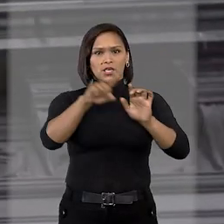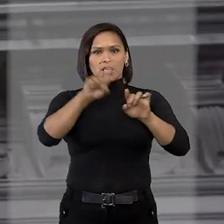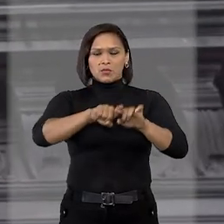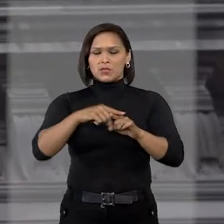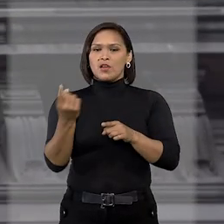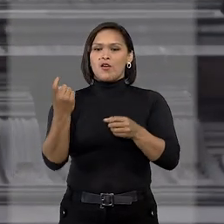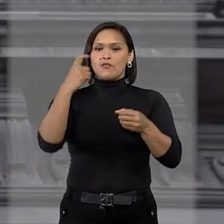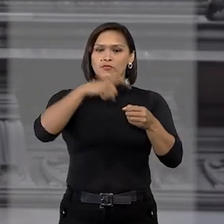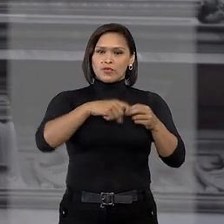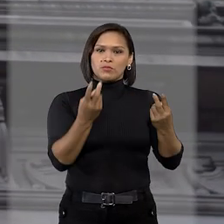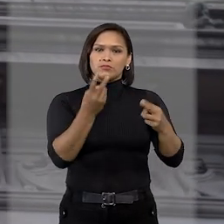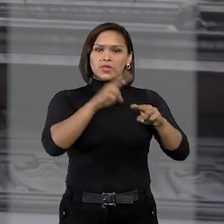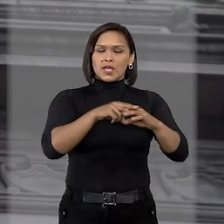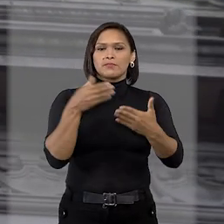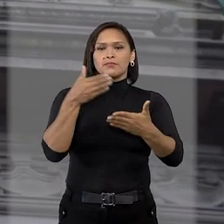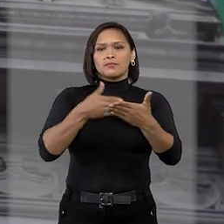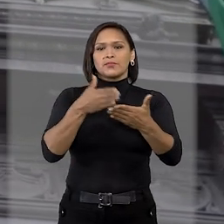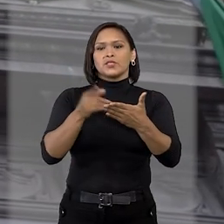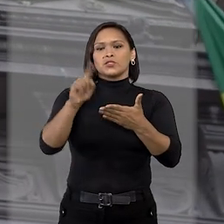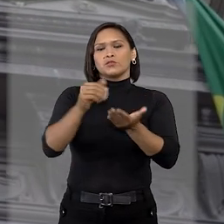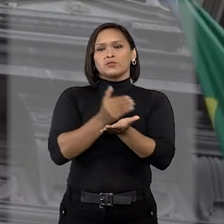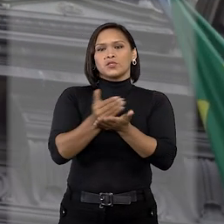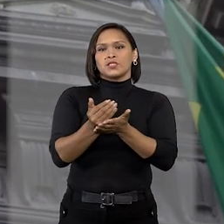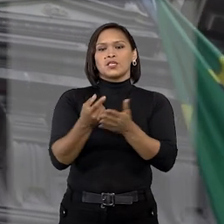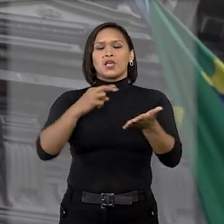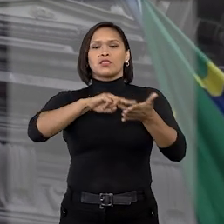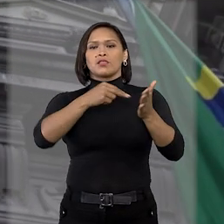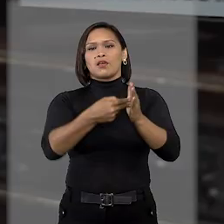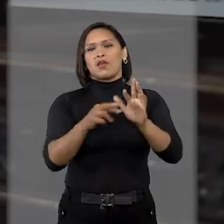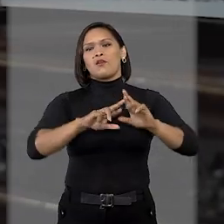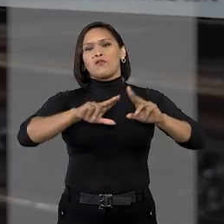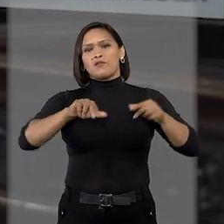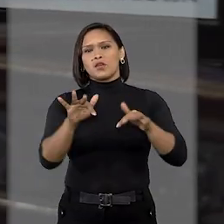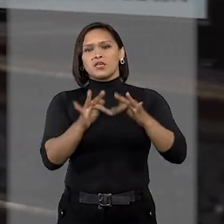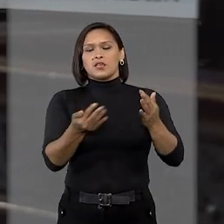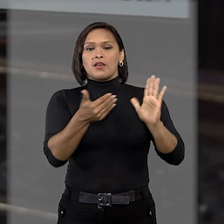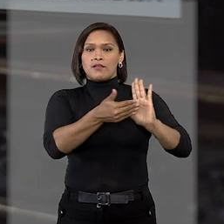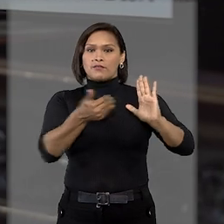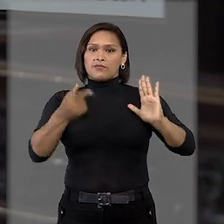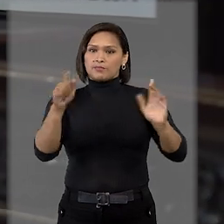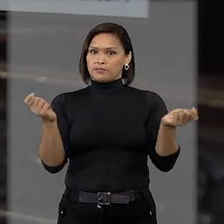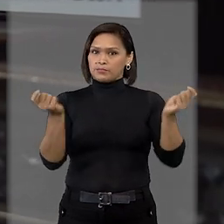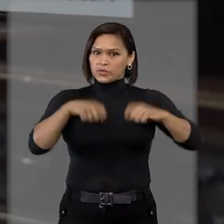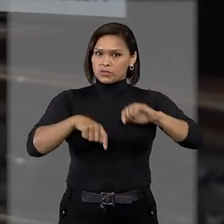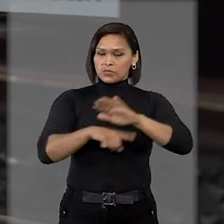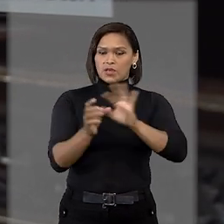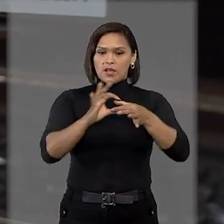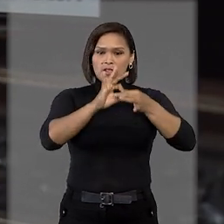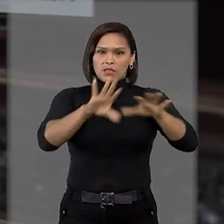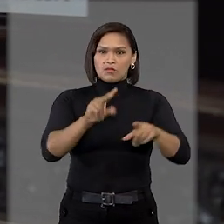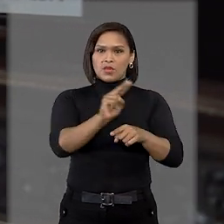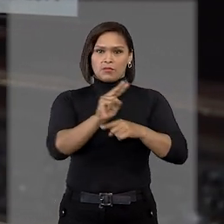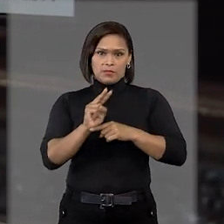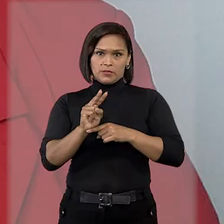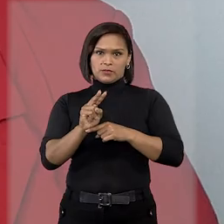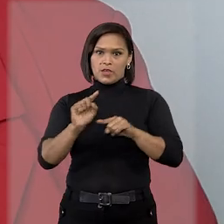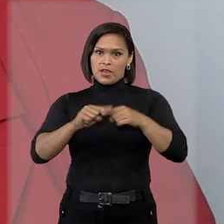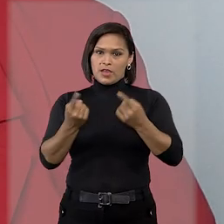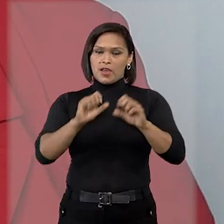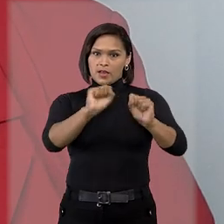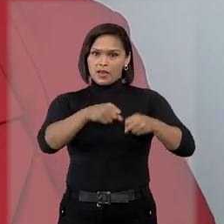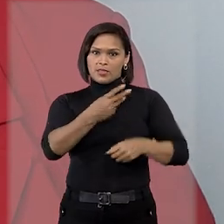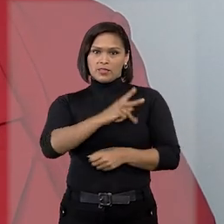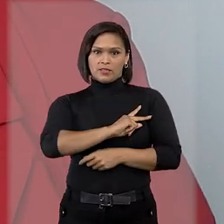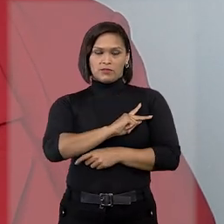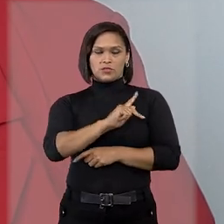a reincidência impediria a aplicação do princípio da insignificância e afastaria a possibilidade de liberdade provisória. A